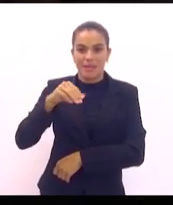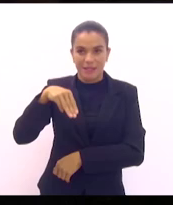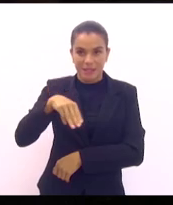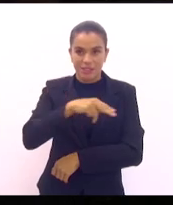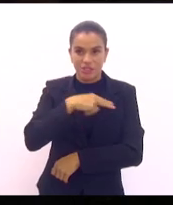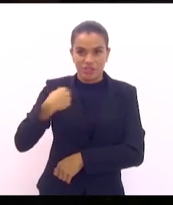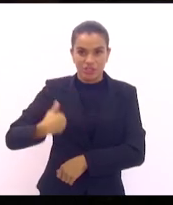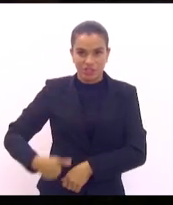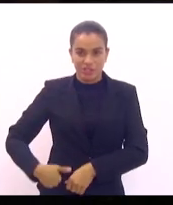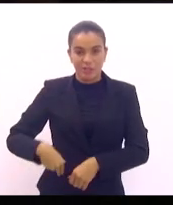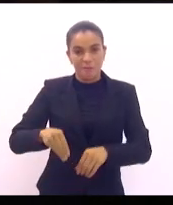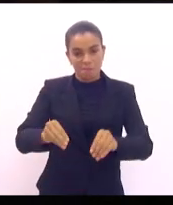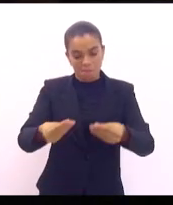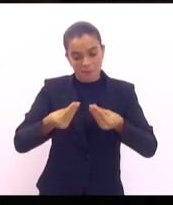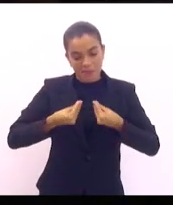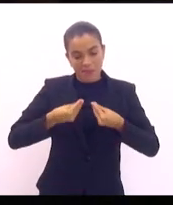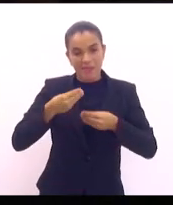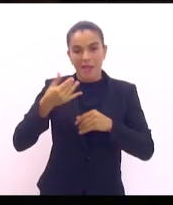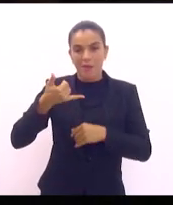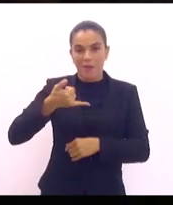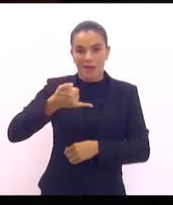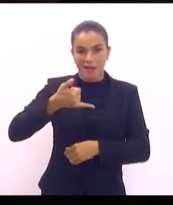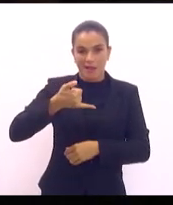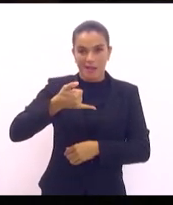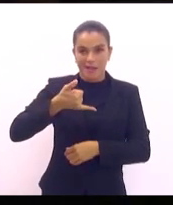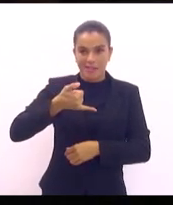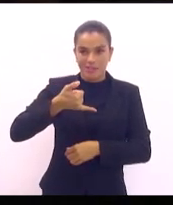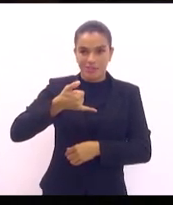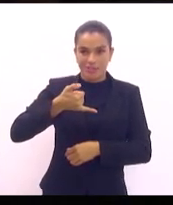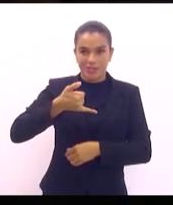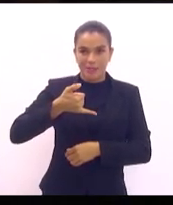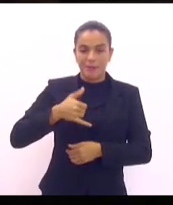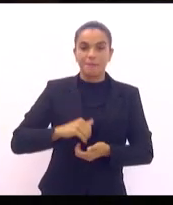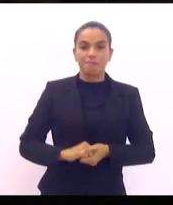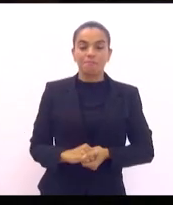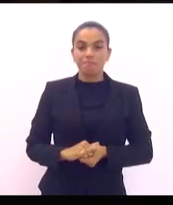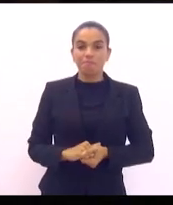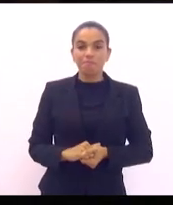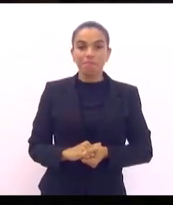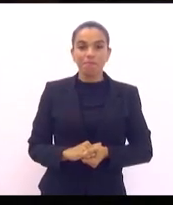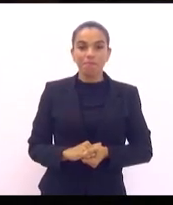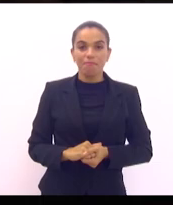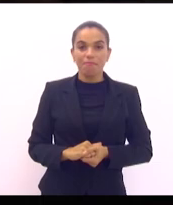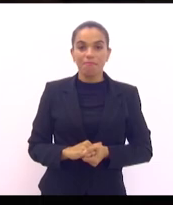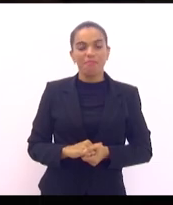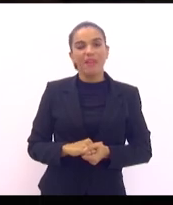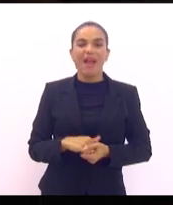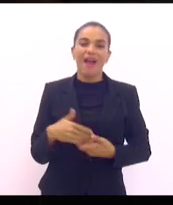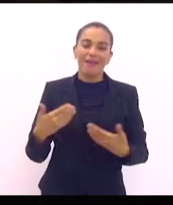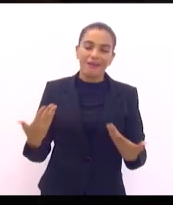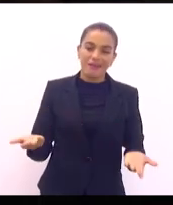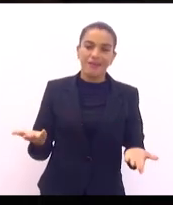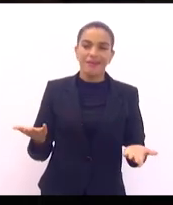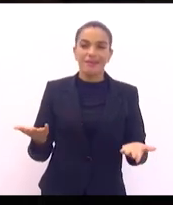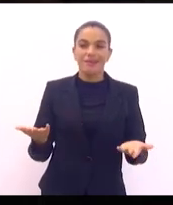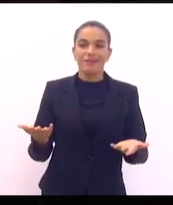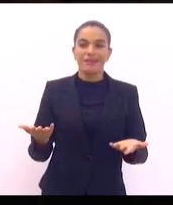escrito que me deram uma canetinha com o nome da faculdade. e lá pelas tantas,